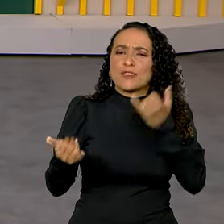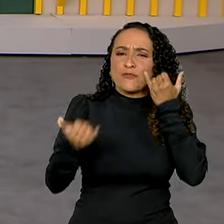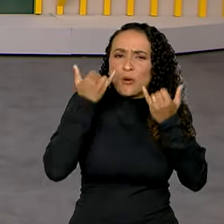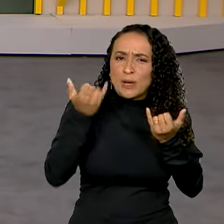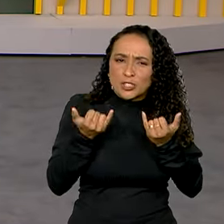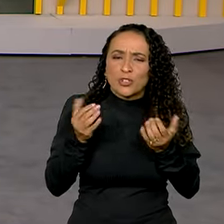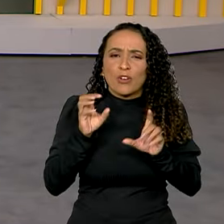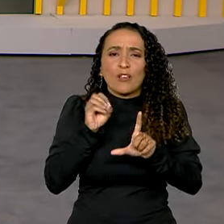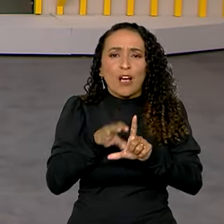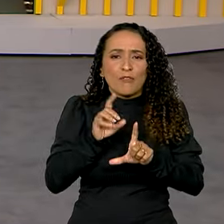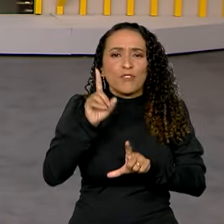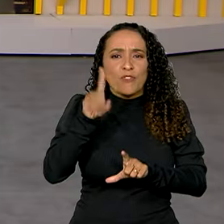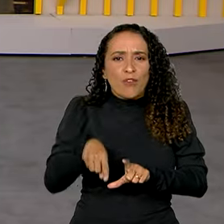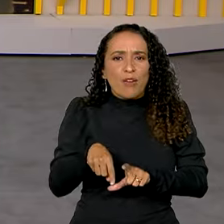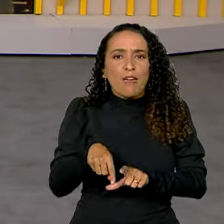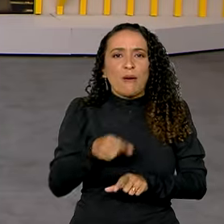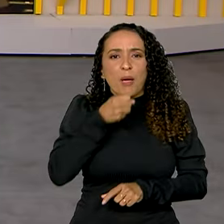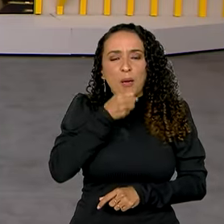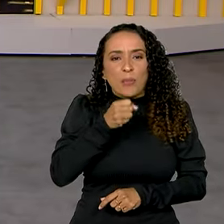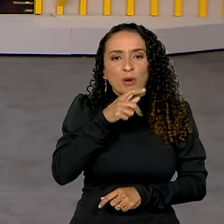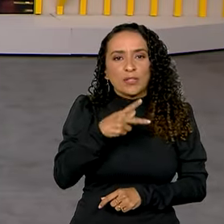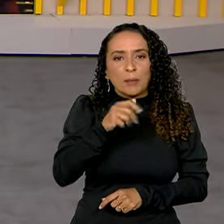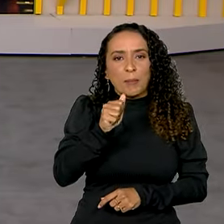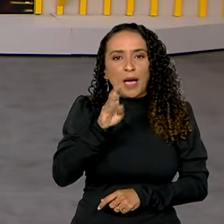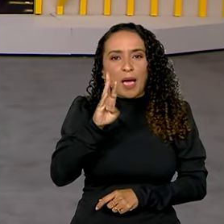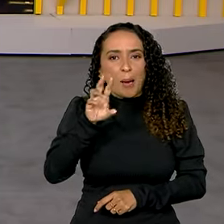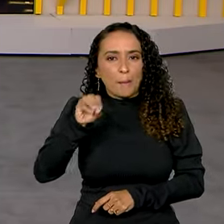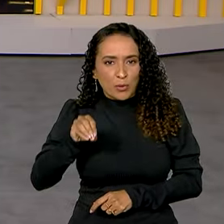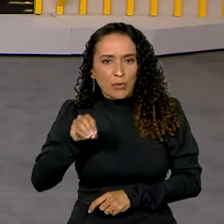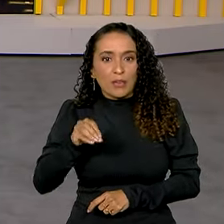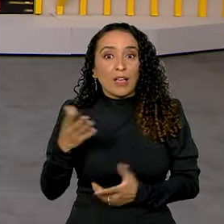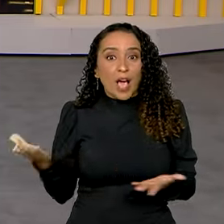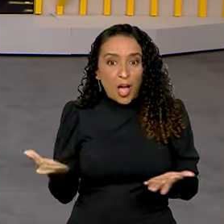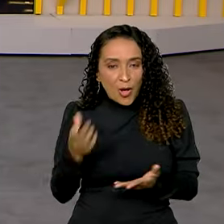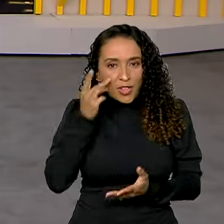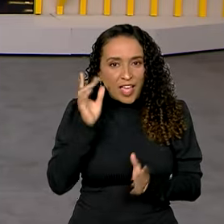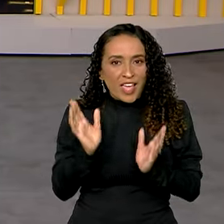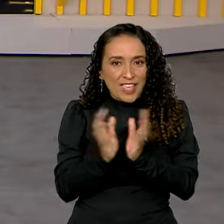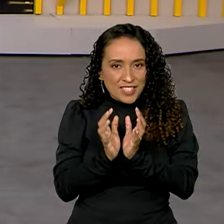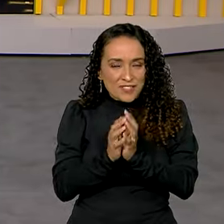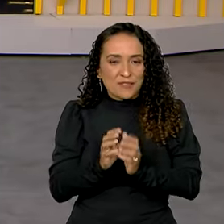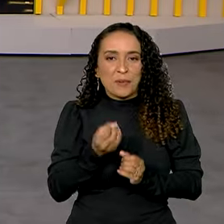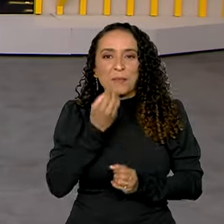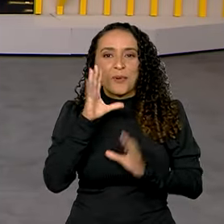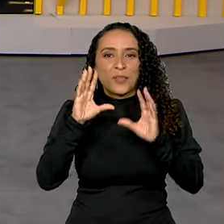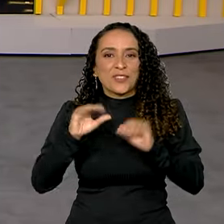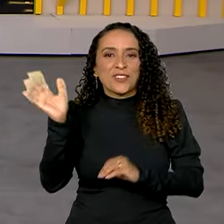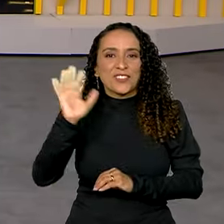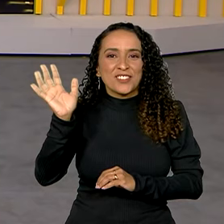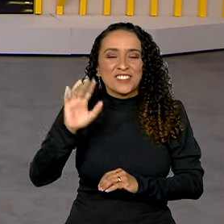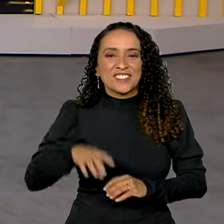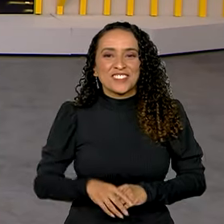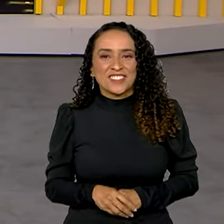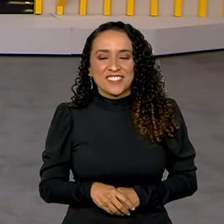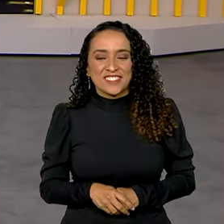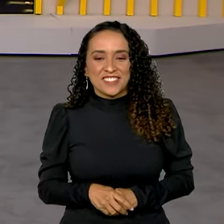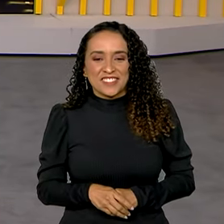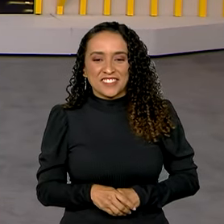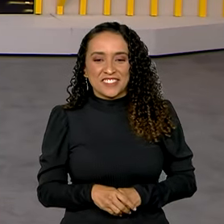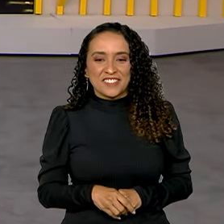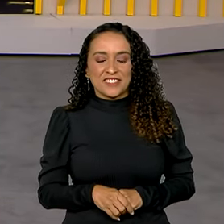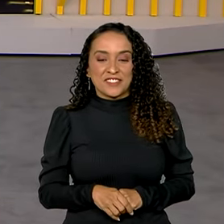informações ao vivo é o nosso repórter Pablo Mundim, que está lá em Recife. Olá, Pablo. Boa noite.